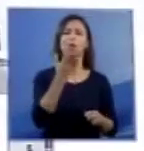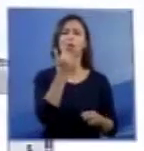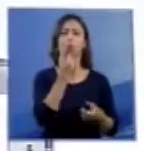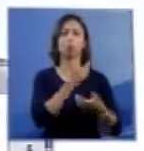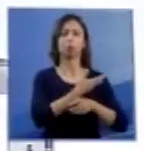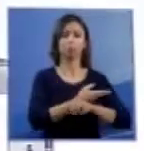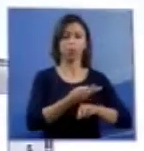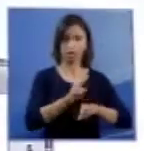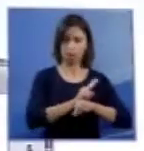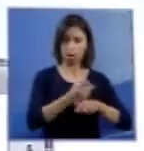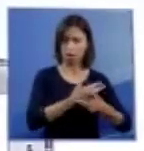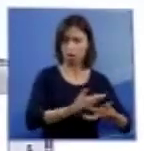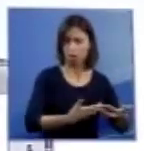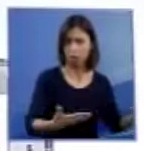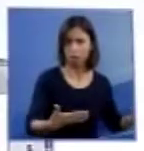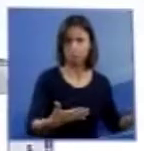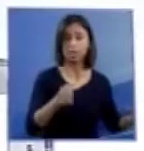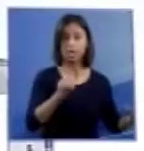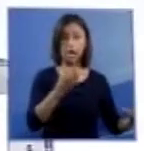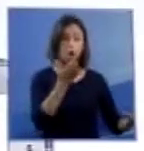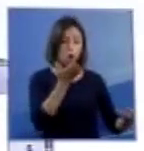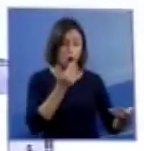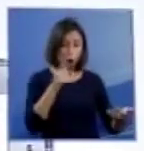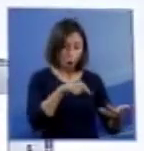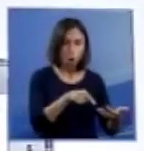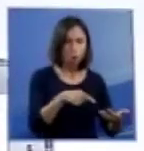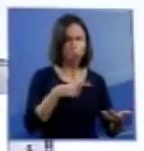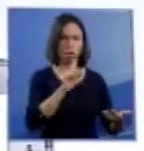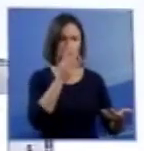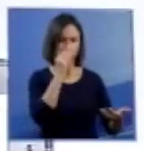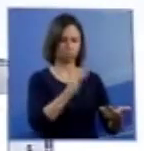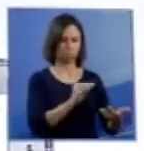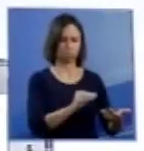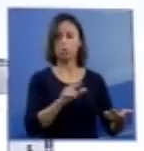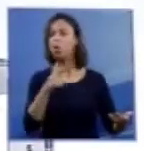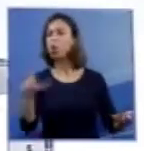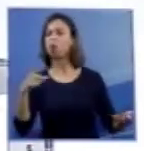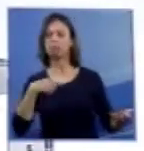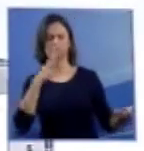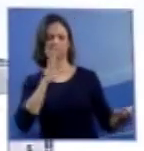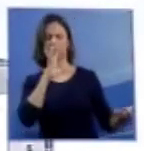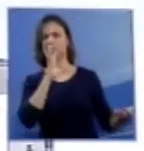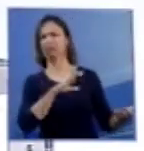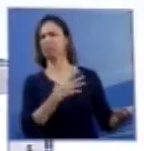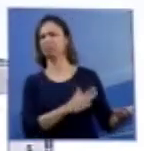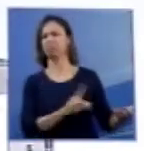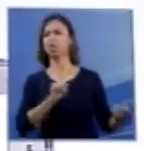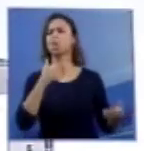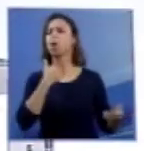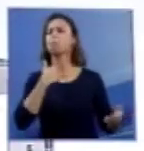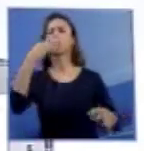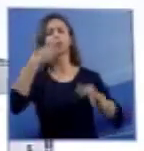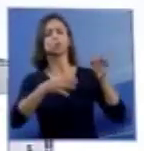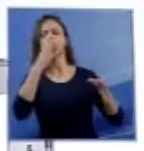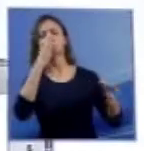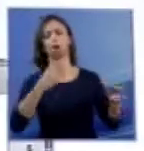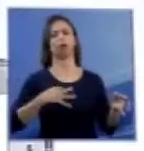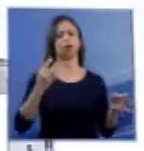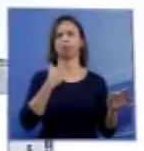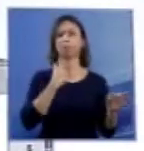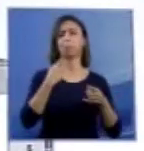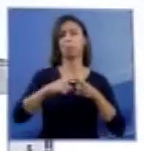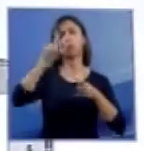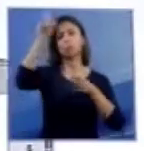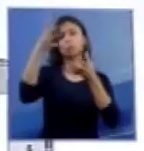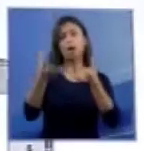Quem come, não despreze o que não come. E o que não come, não julgue o que come, porque Deus o